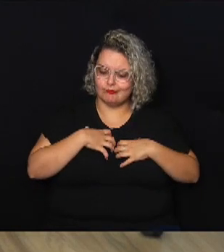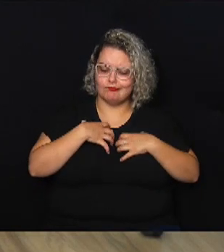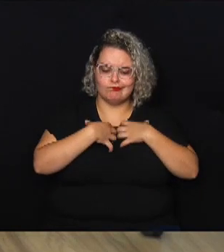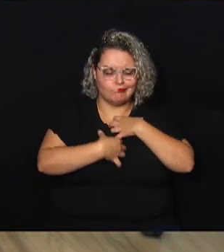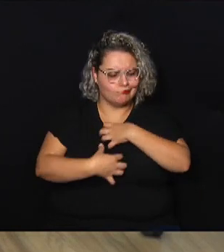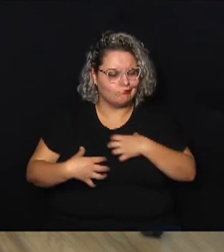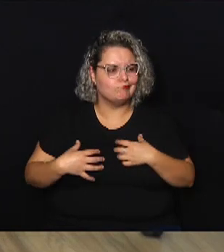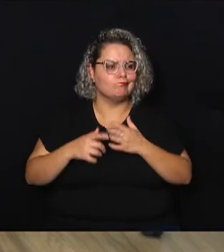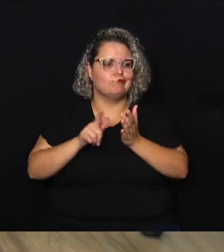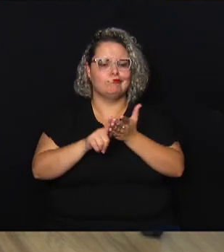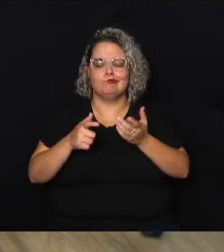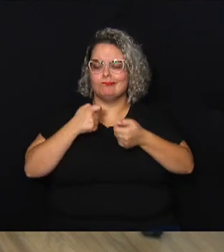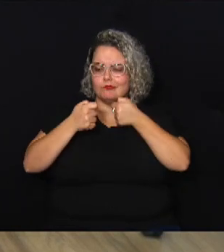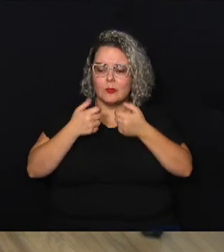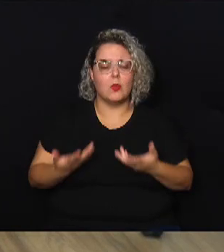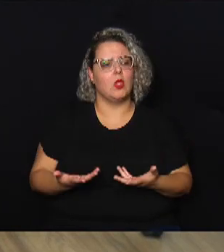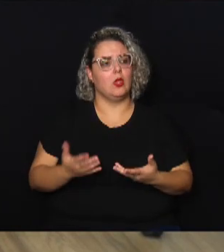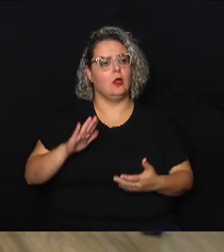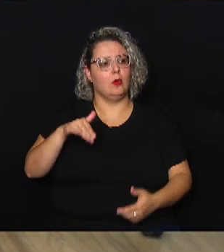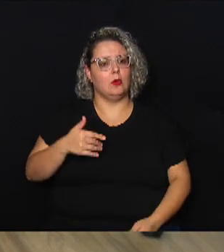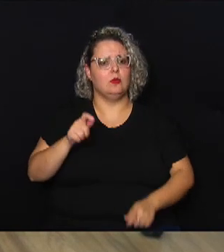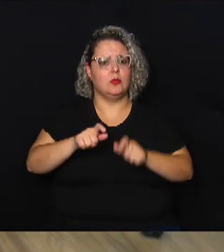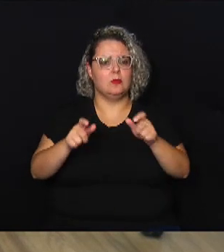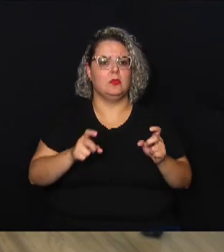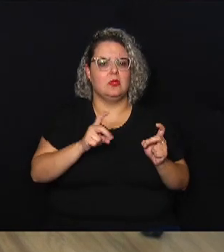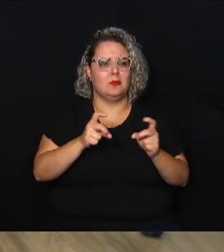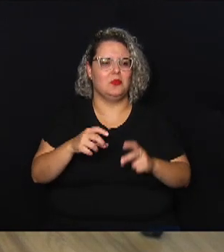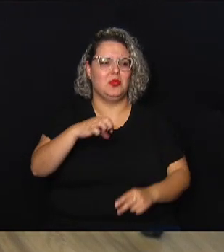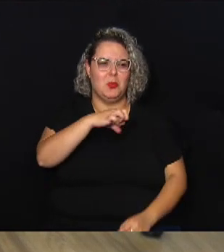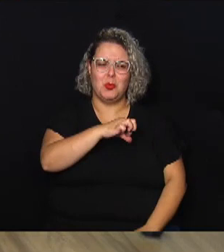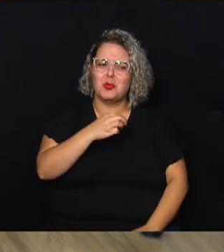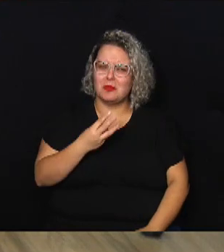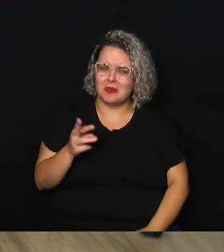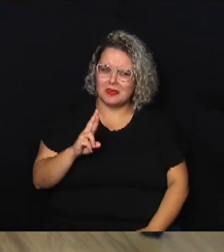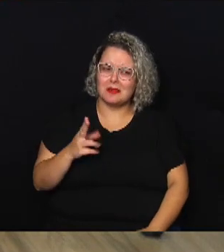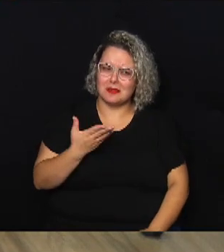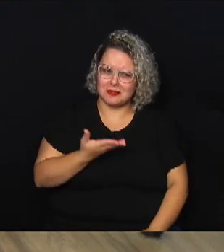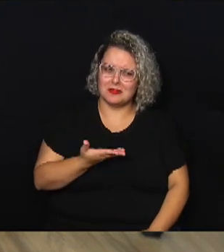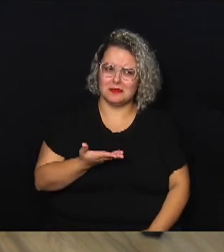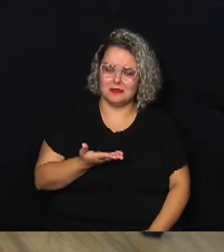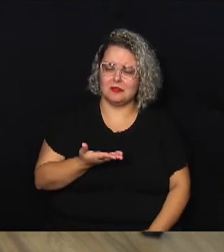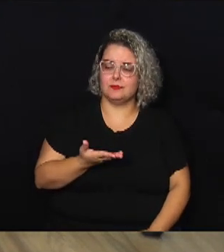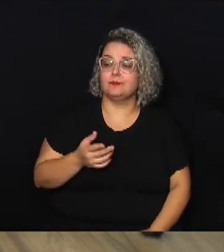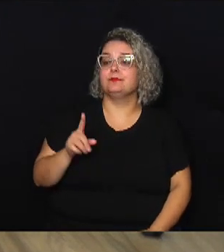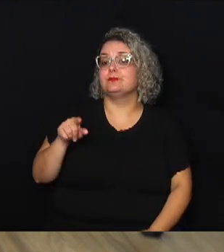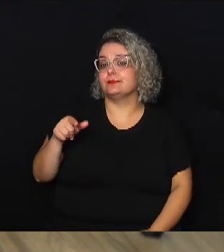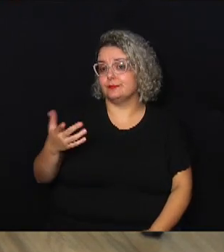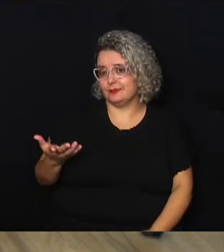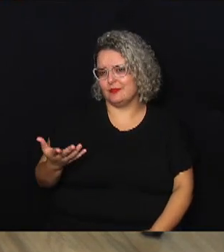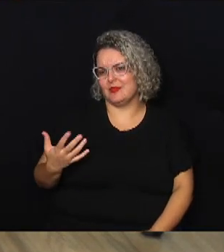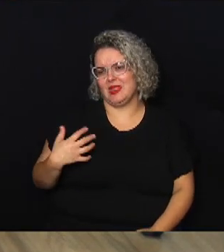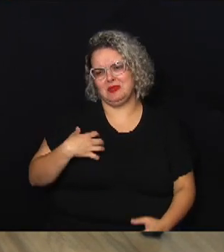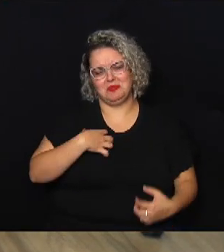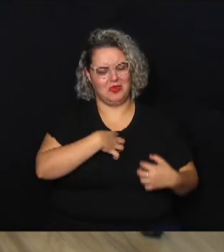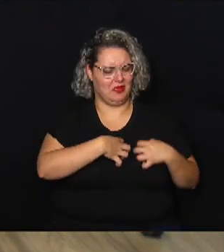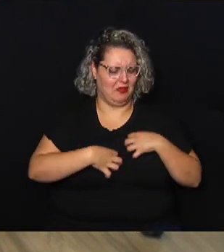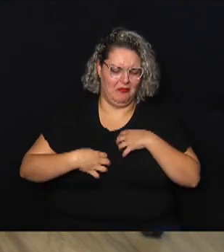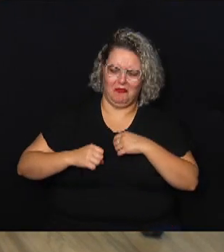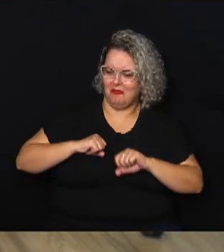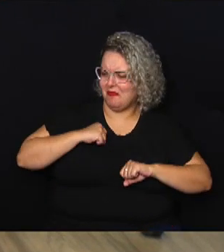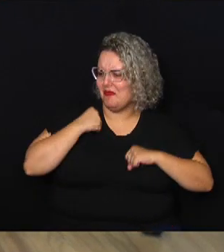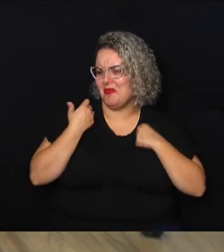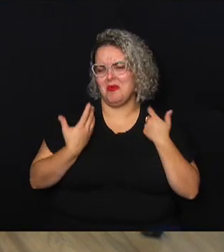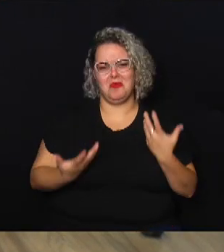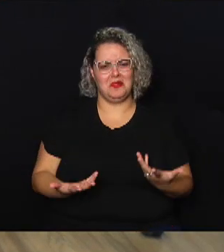jornalistas quando percebeu que tinha gente vendendo água por 93 reais lá é isso trouxe uma revolta muito grande porque eu estava